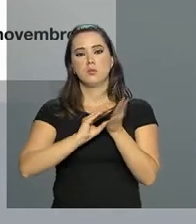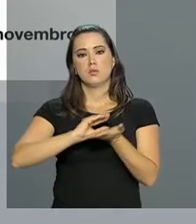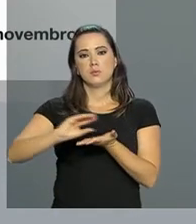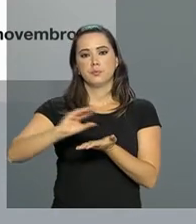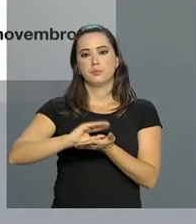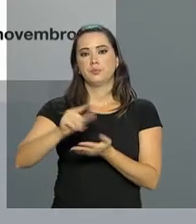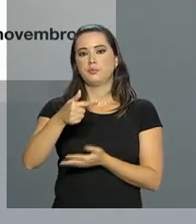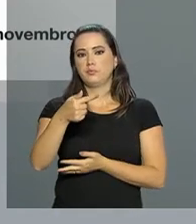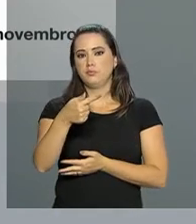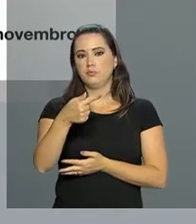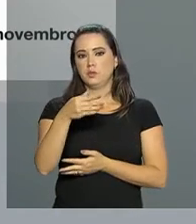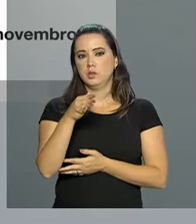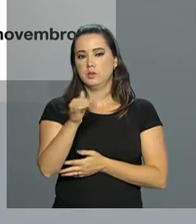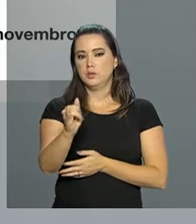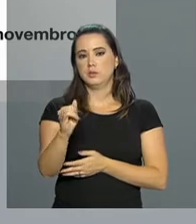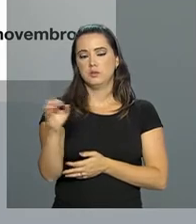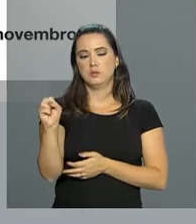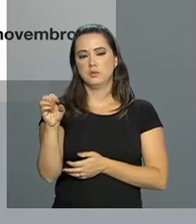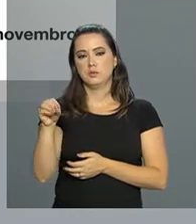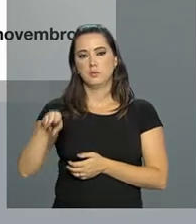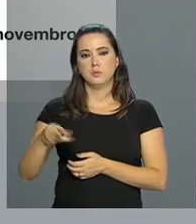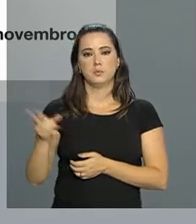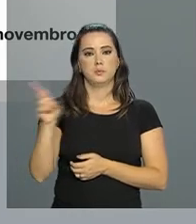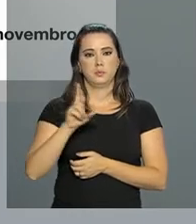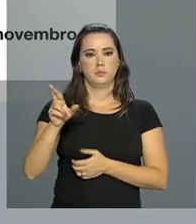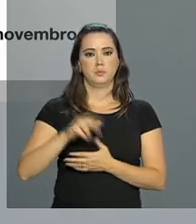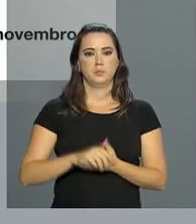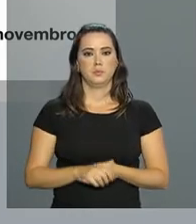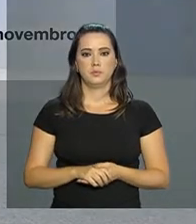investidos R 7,8 bilhões.